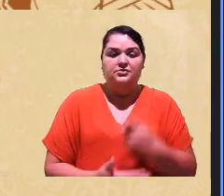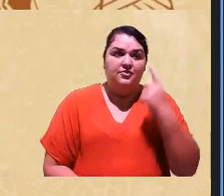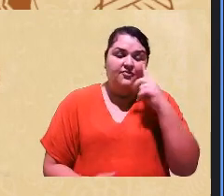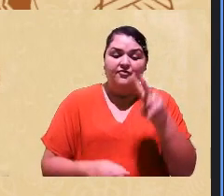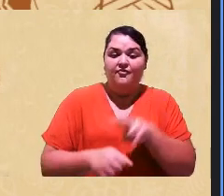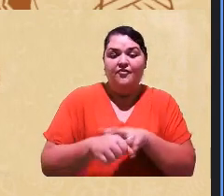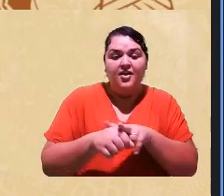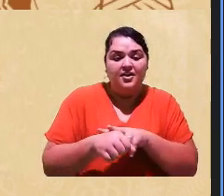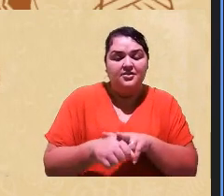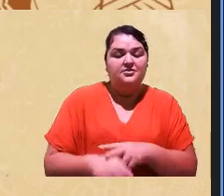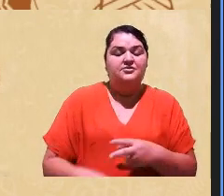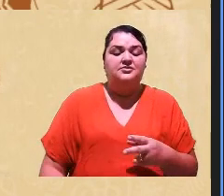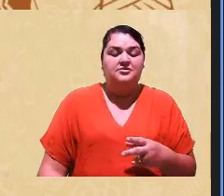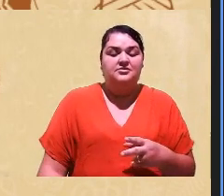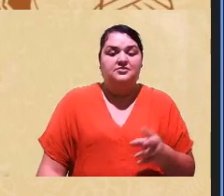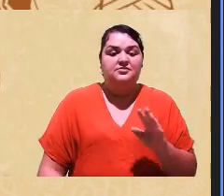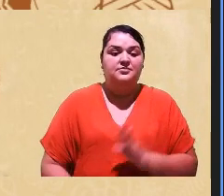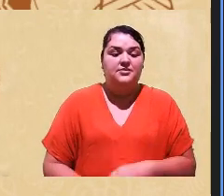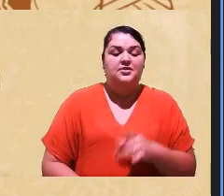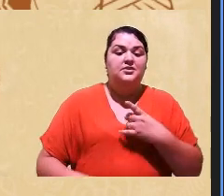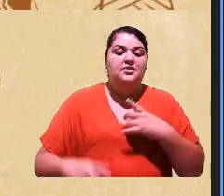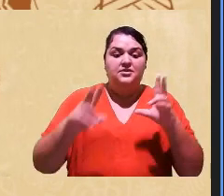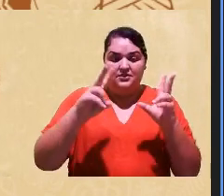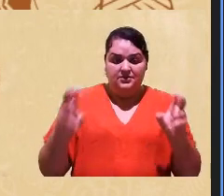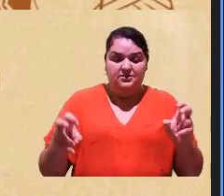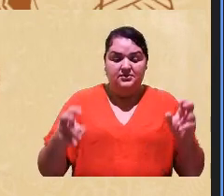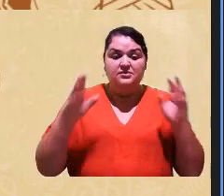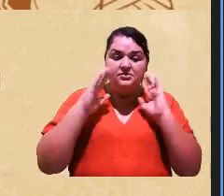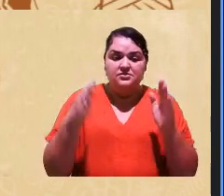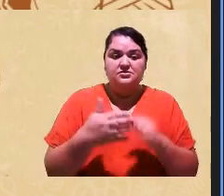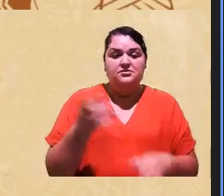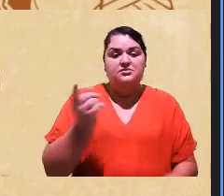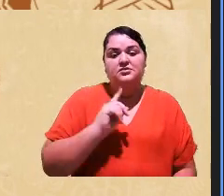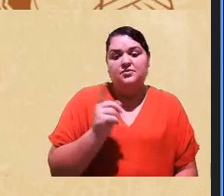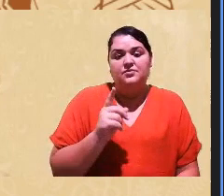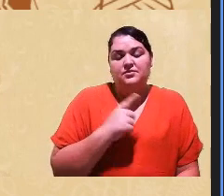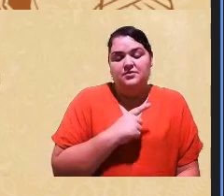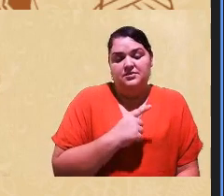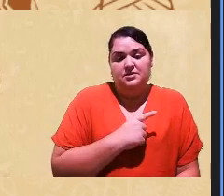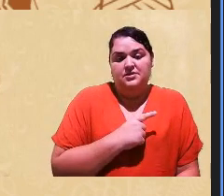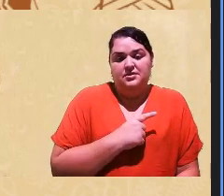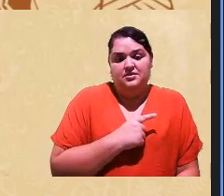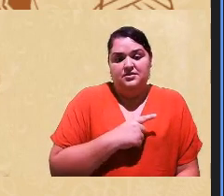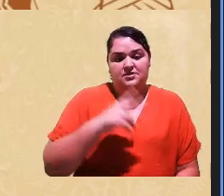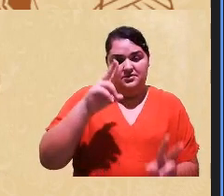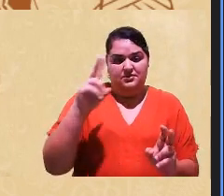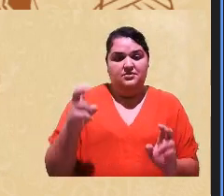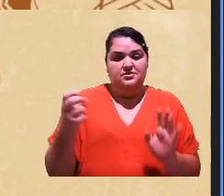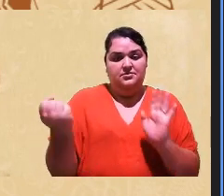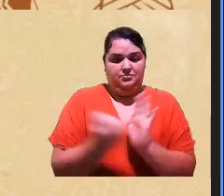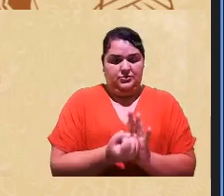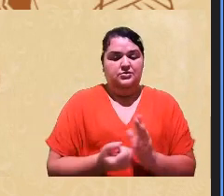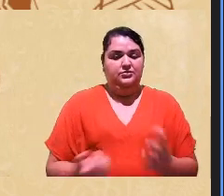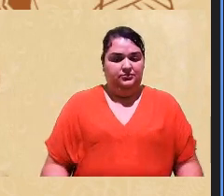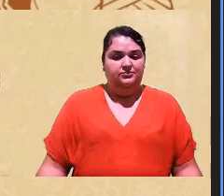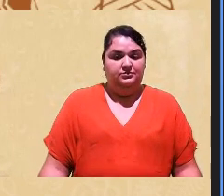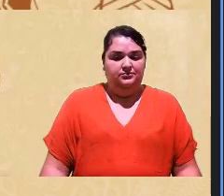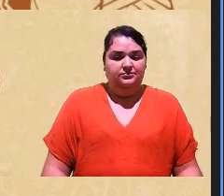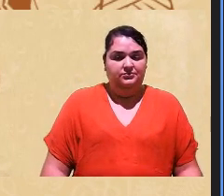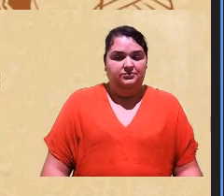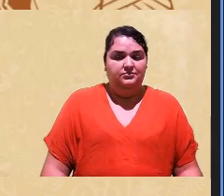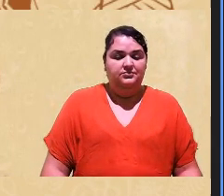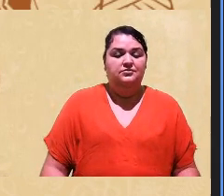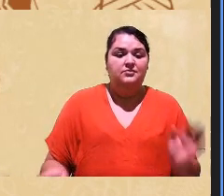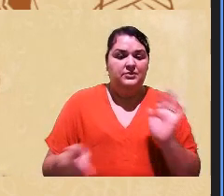mas a questão central não é essa característica biológica mas a do próprio